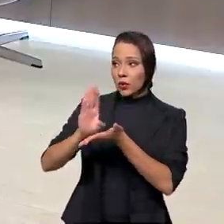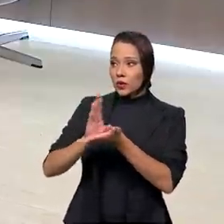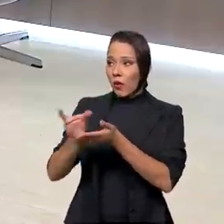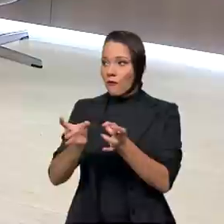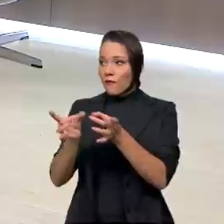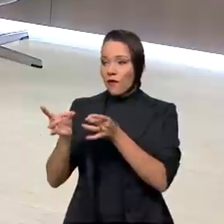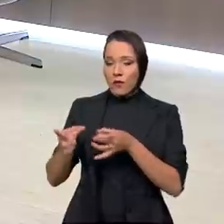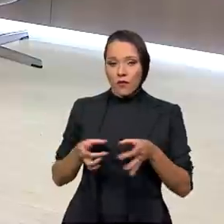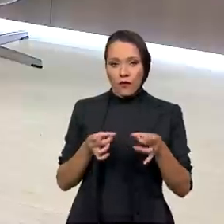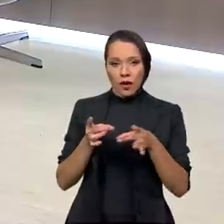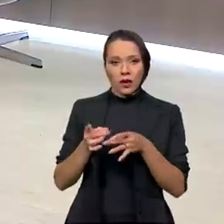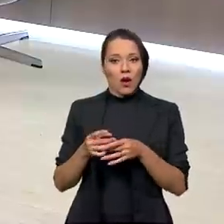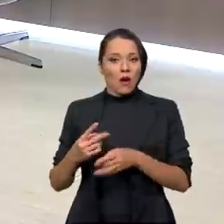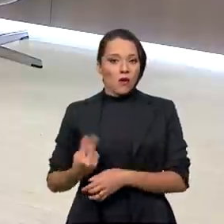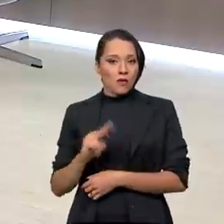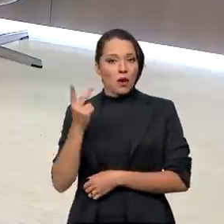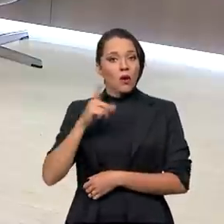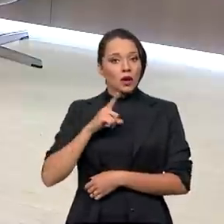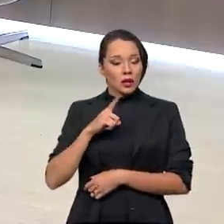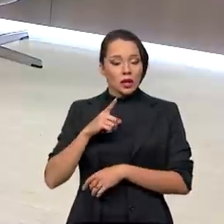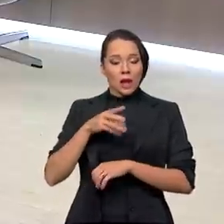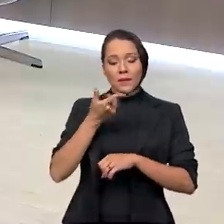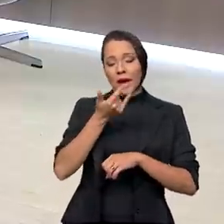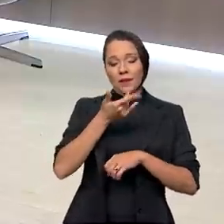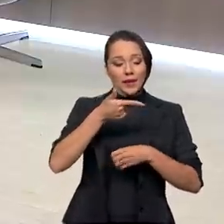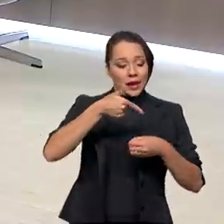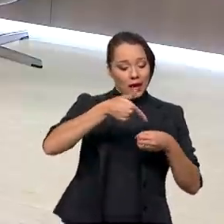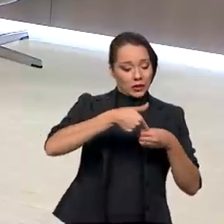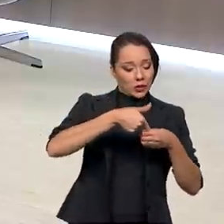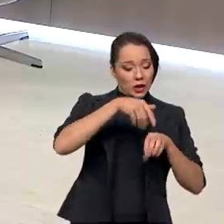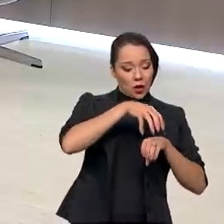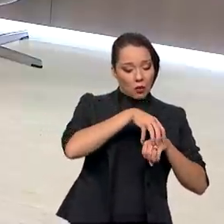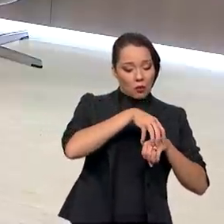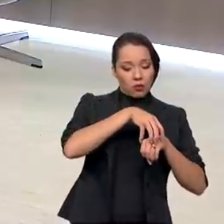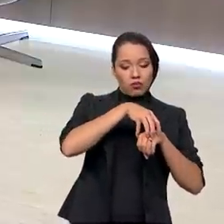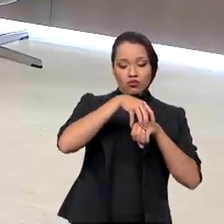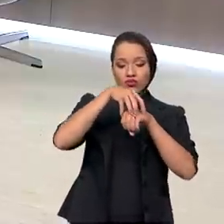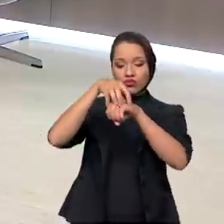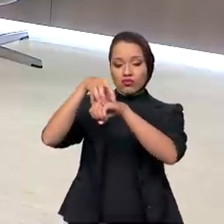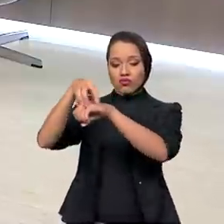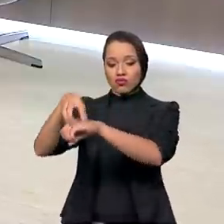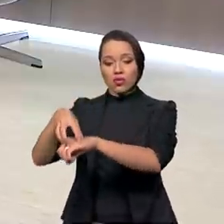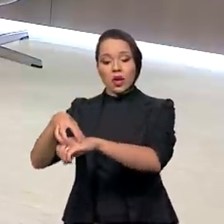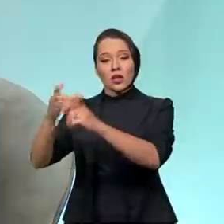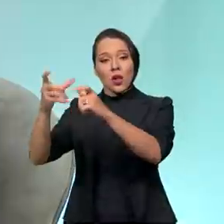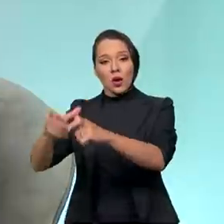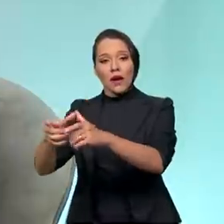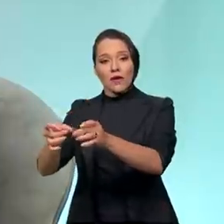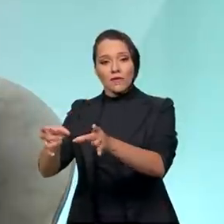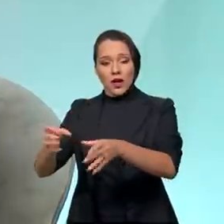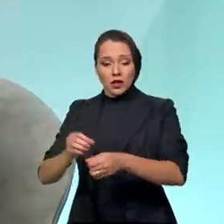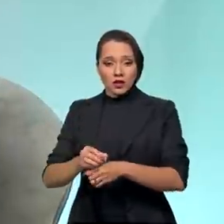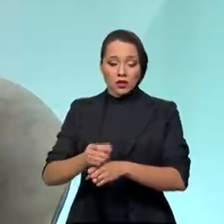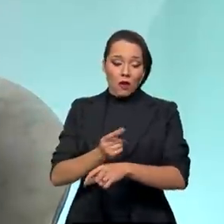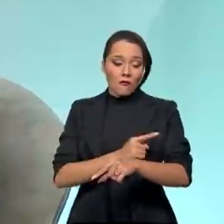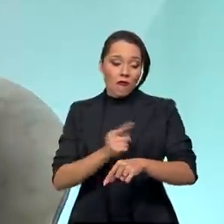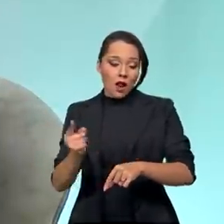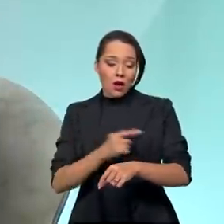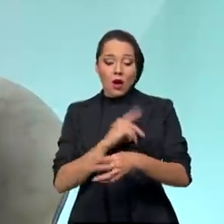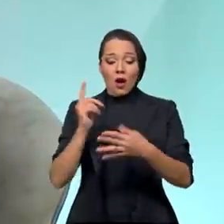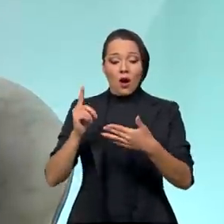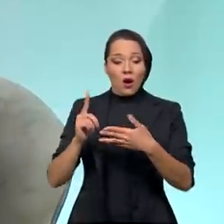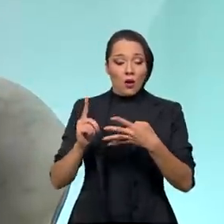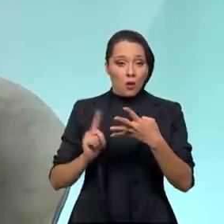O custo logístico que se tem para levar o combustível da refinaria até o posto revendedor. Correto? Quarta